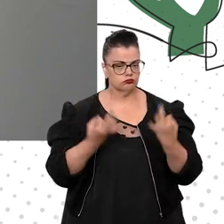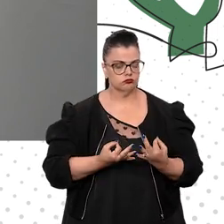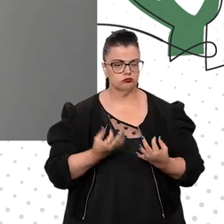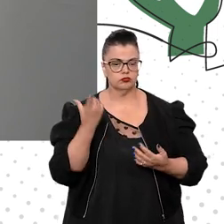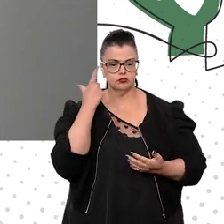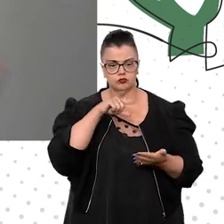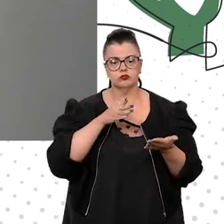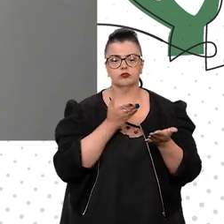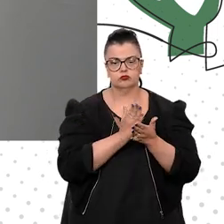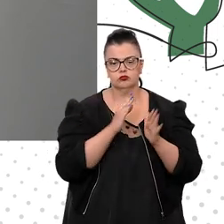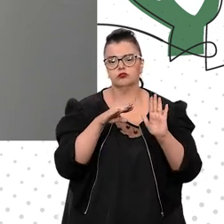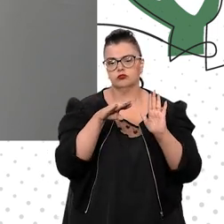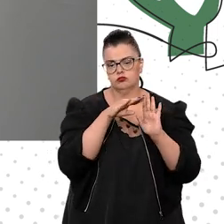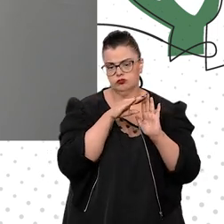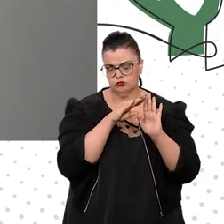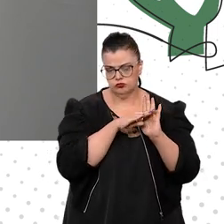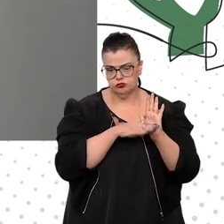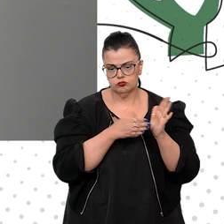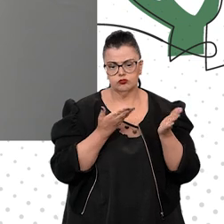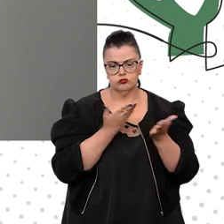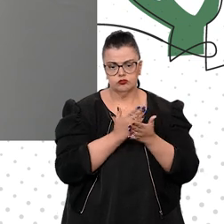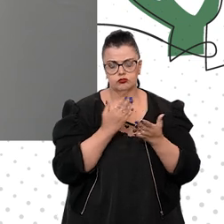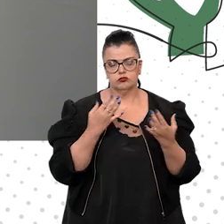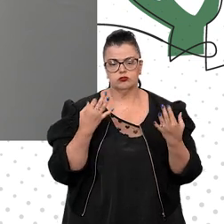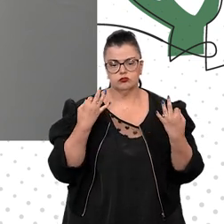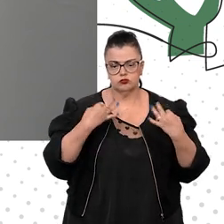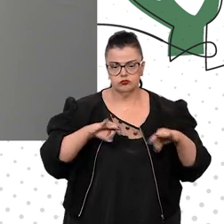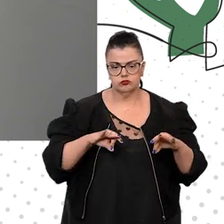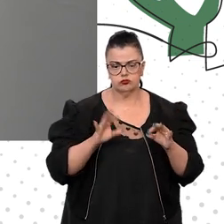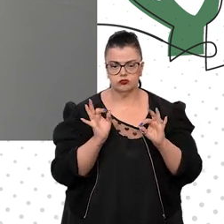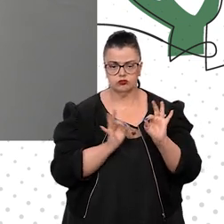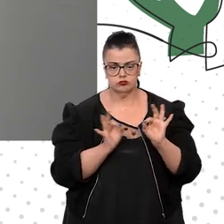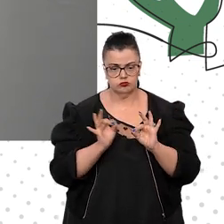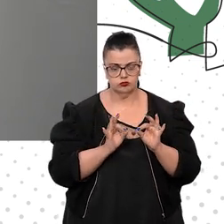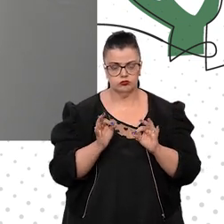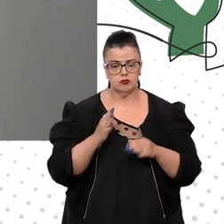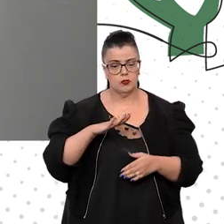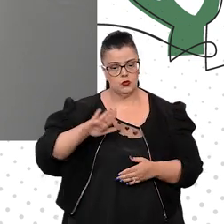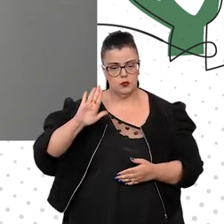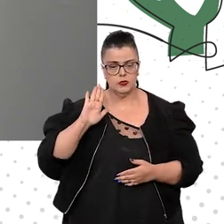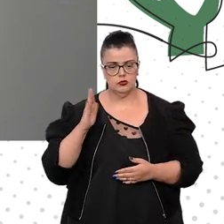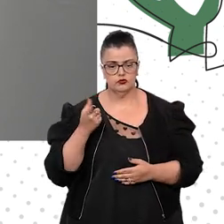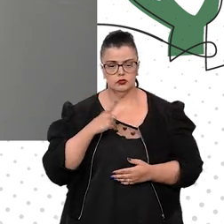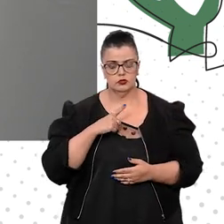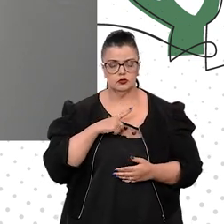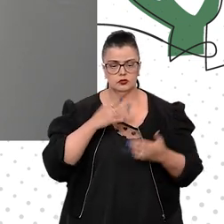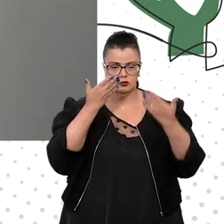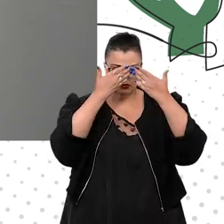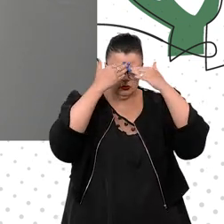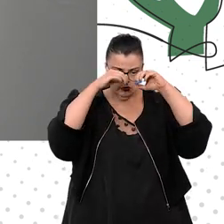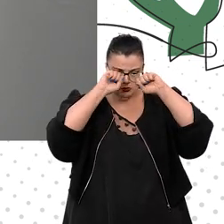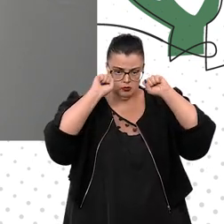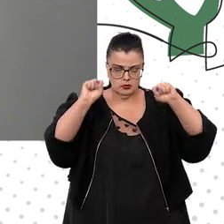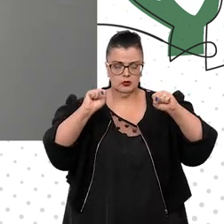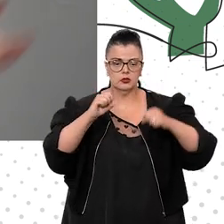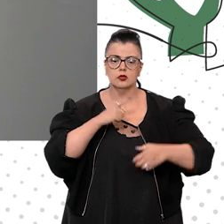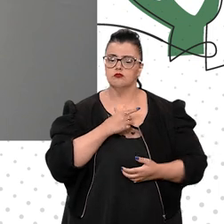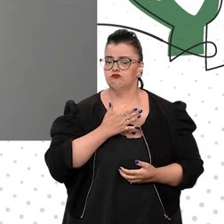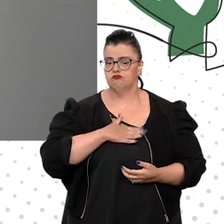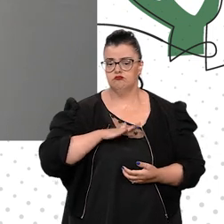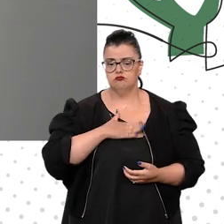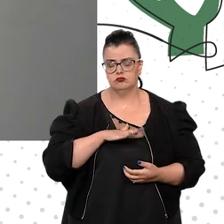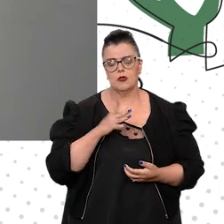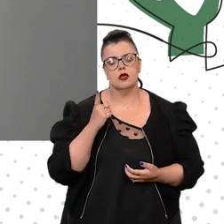cumpra, se concretize o que está sendo prometido. E nosso tribunal, eu falo isso com tranquilidade, nós